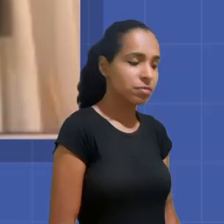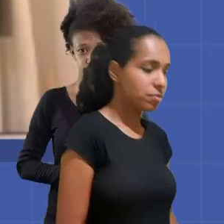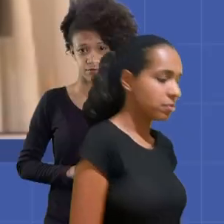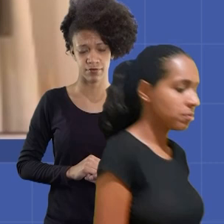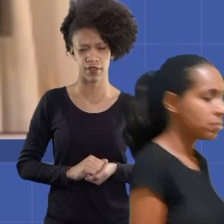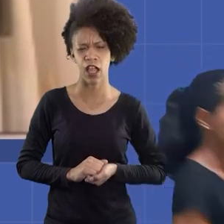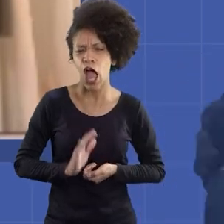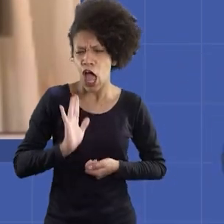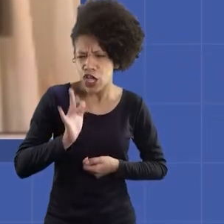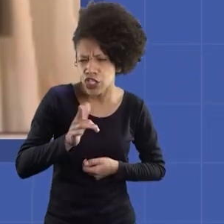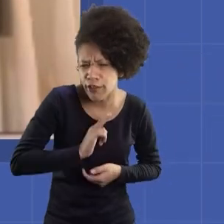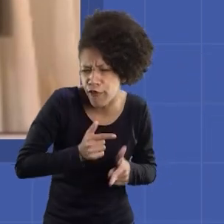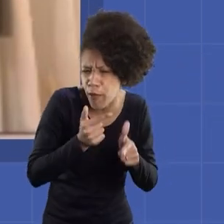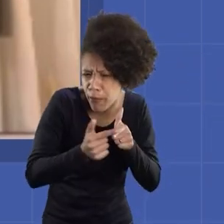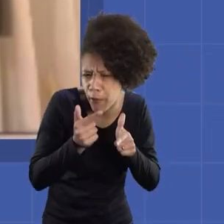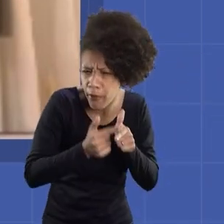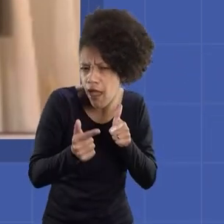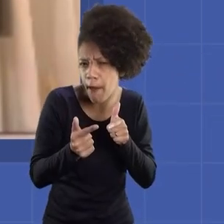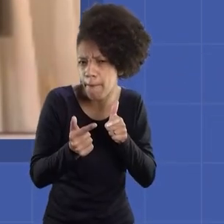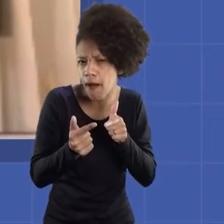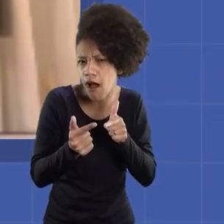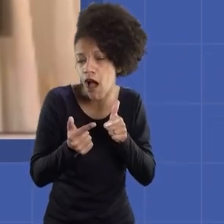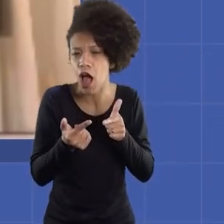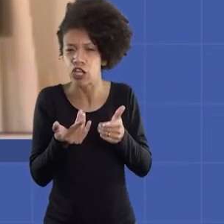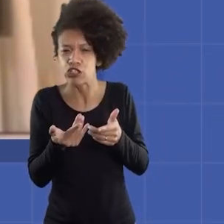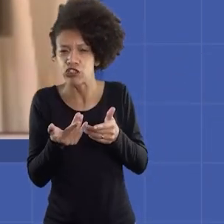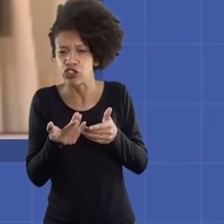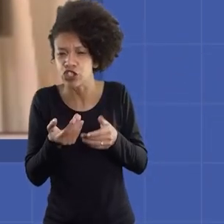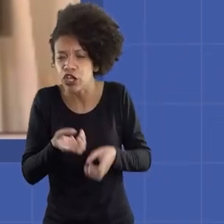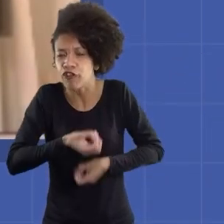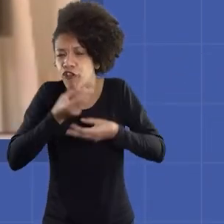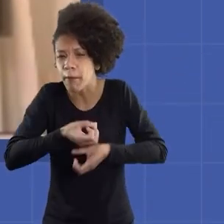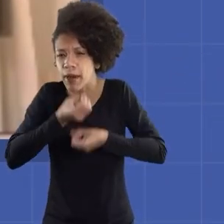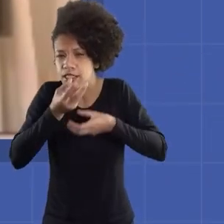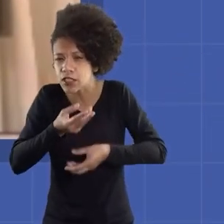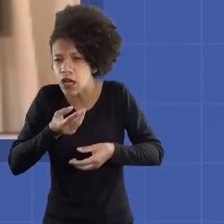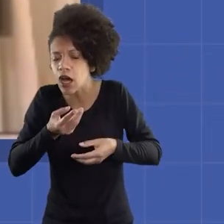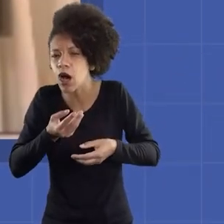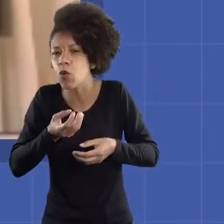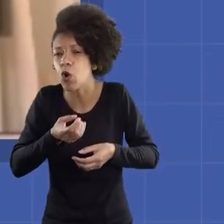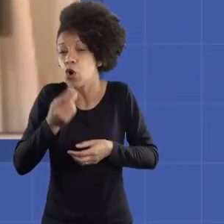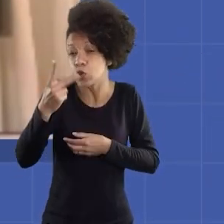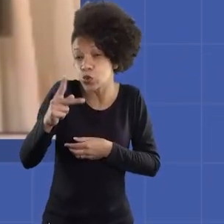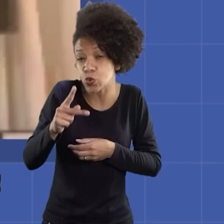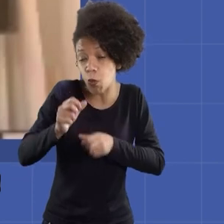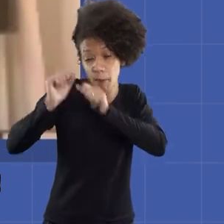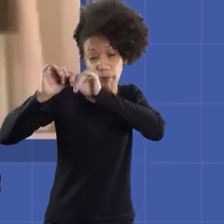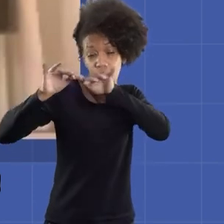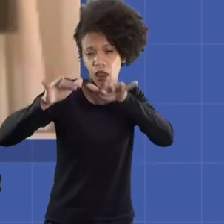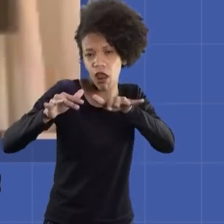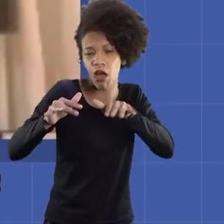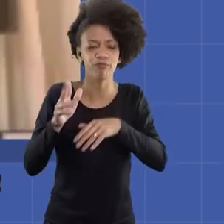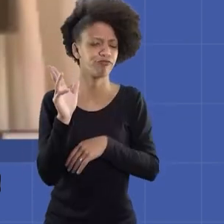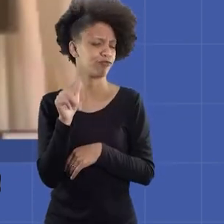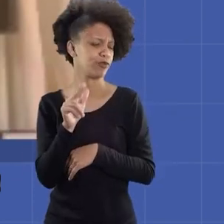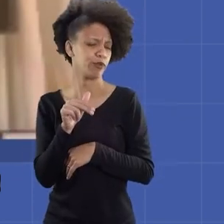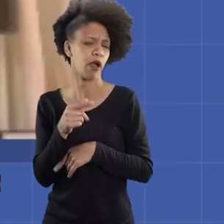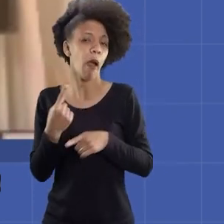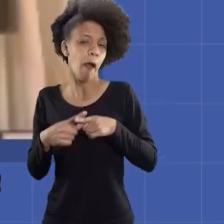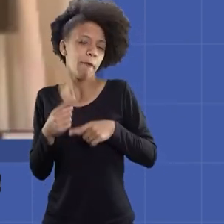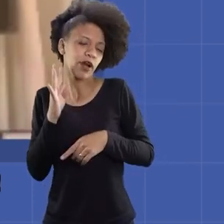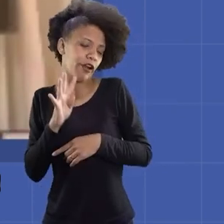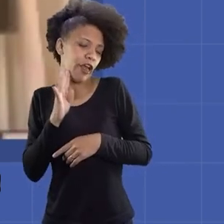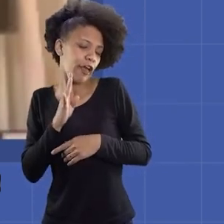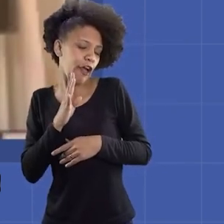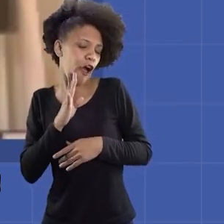você já teve algum problema de vazar informação tua nunca é porque eu sou muito